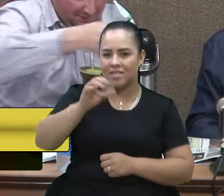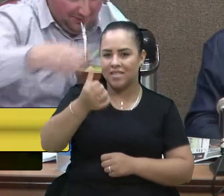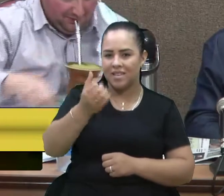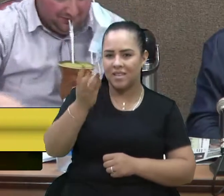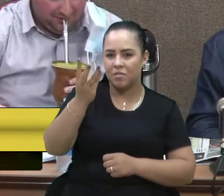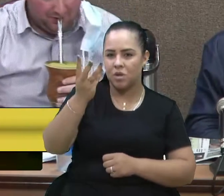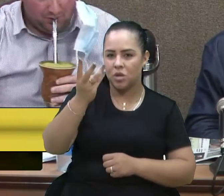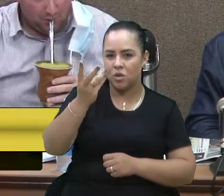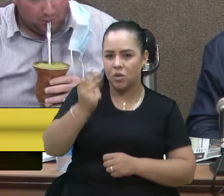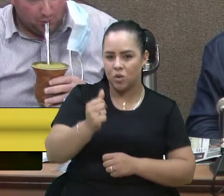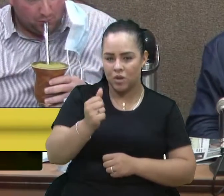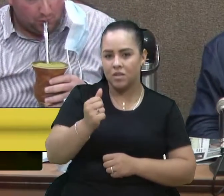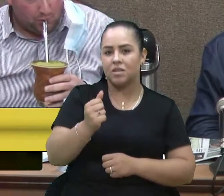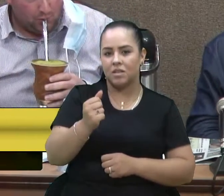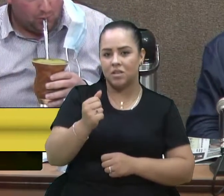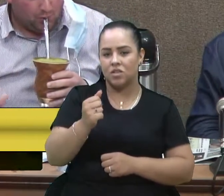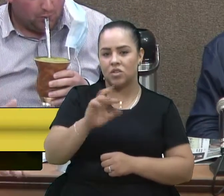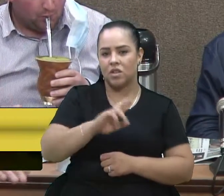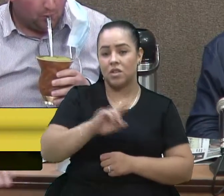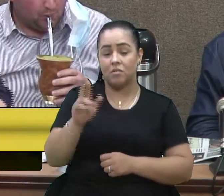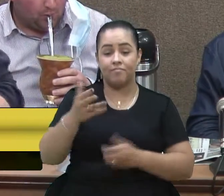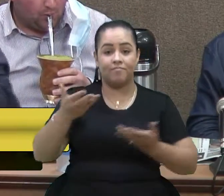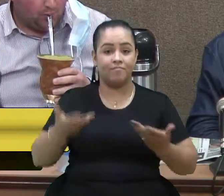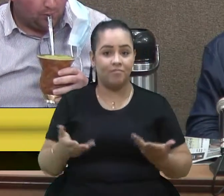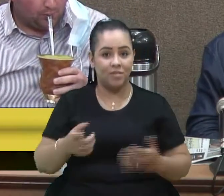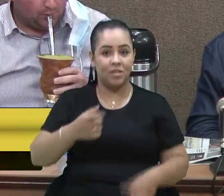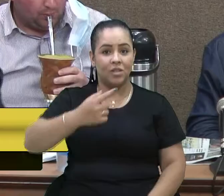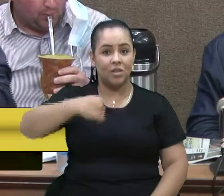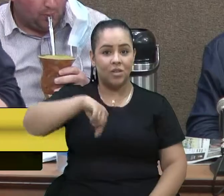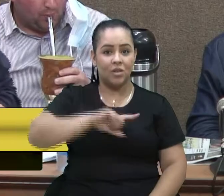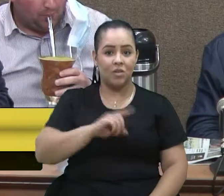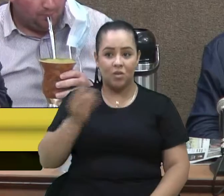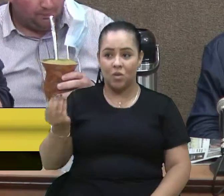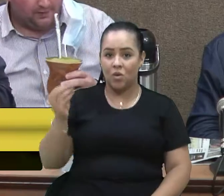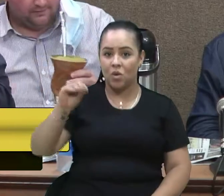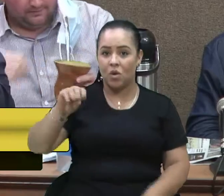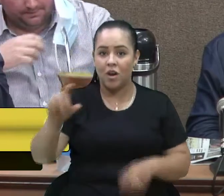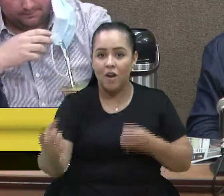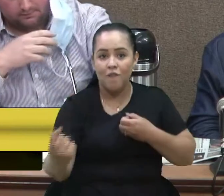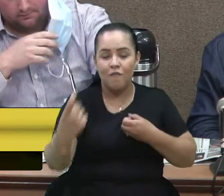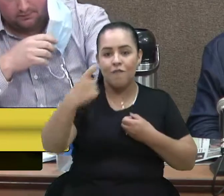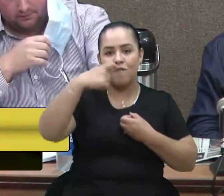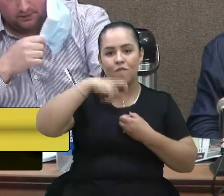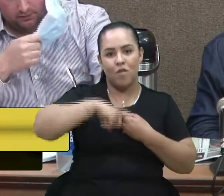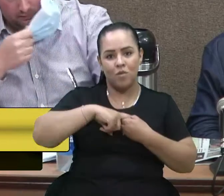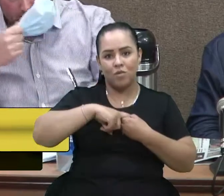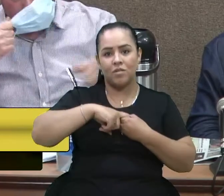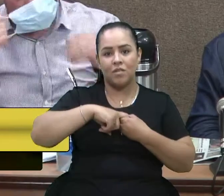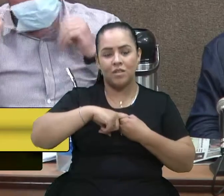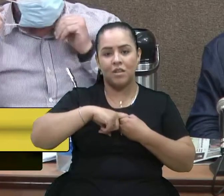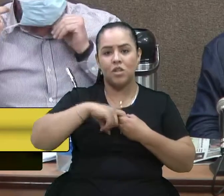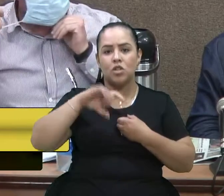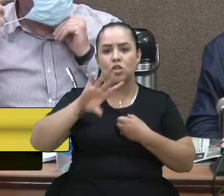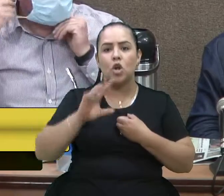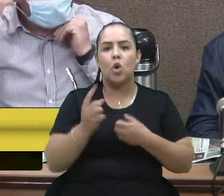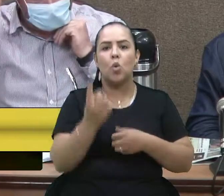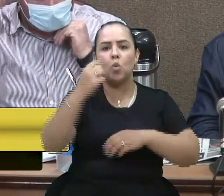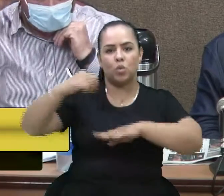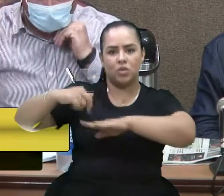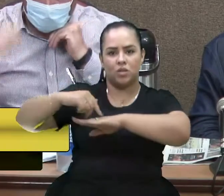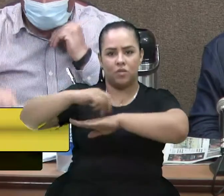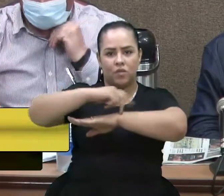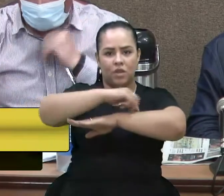e meio de reais. Então, a gente aplica, vem de volta, e só num desfile, vereador Felipe,